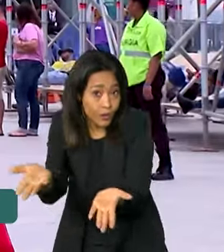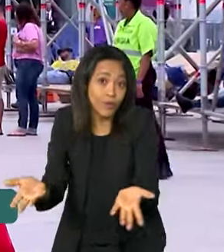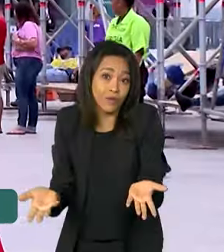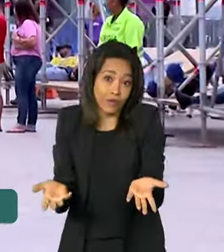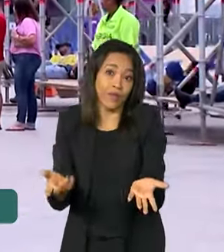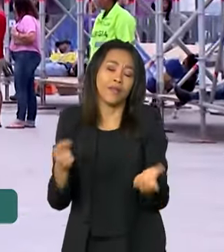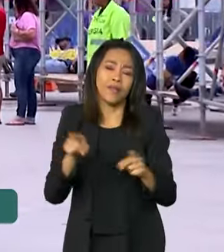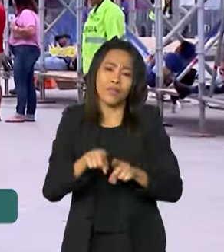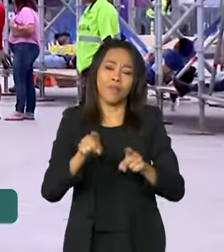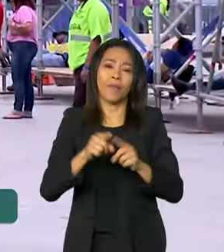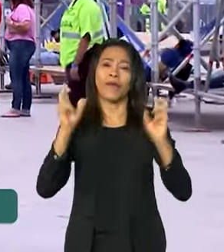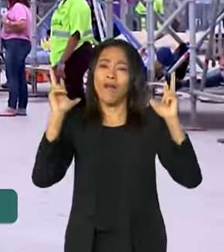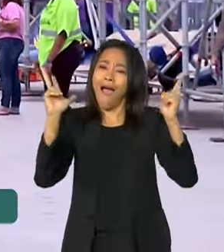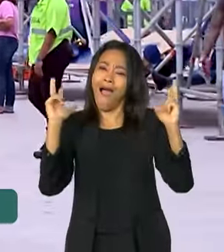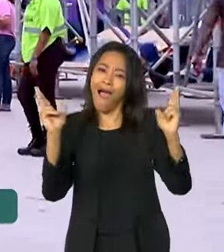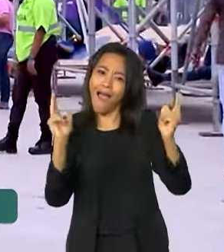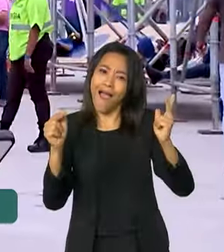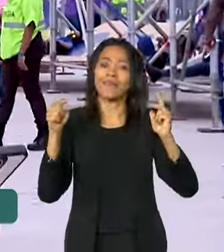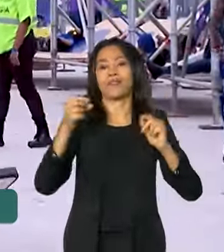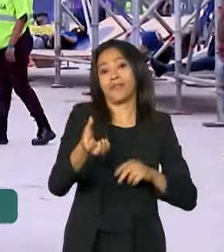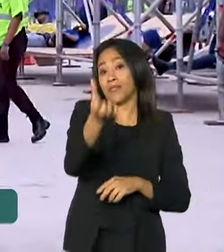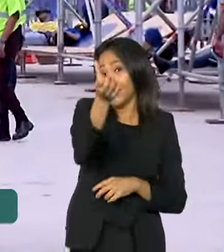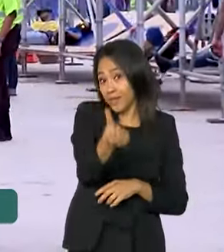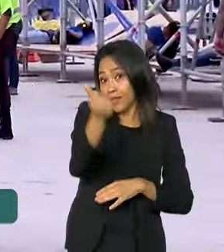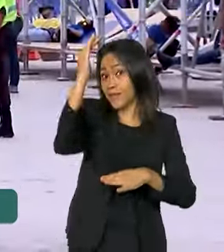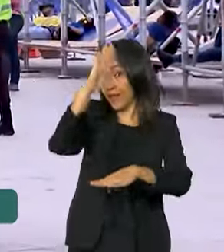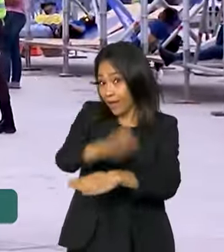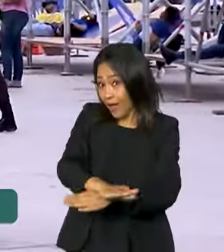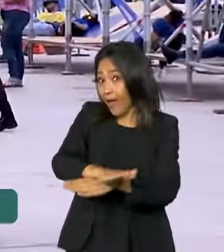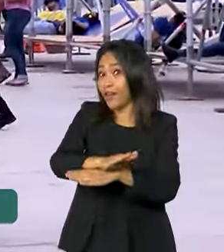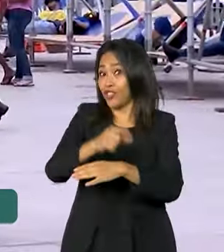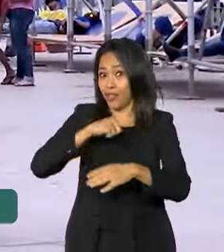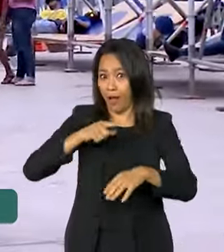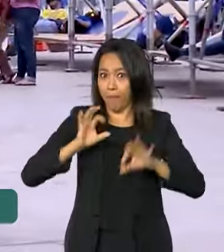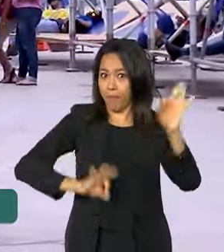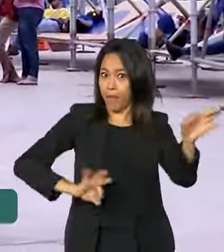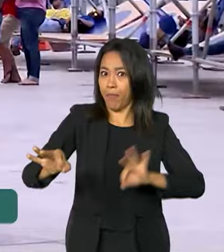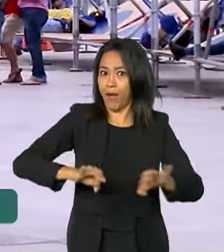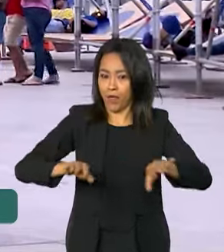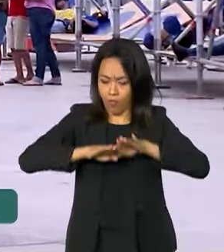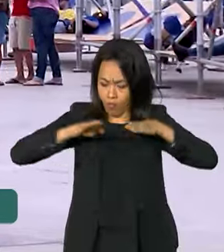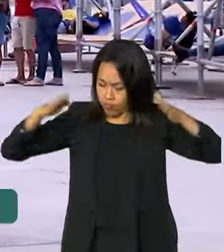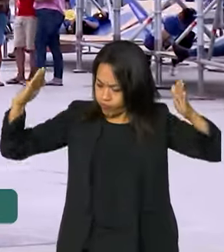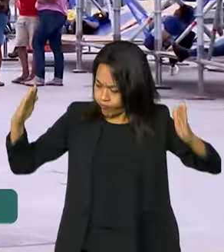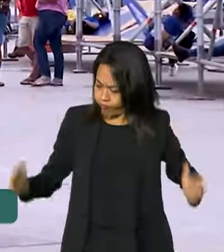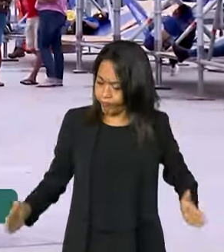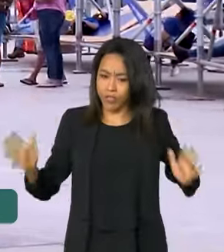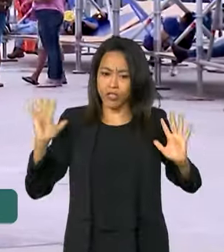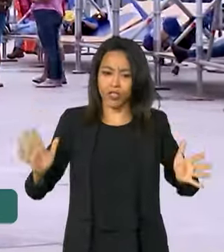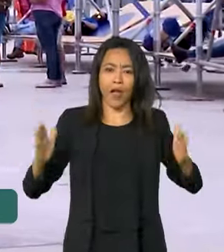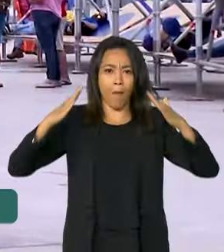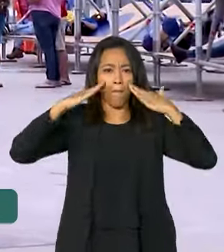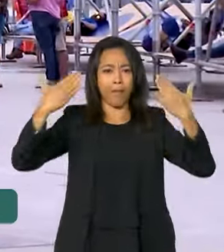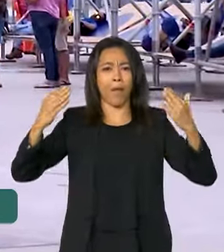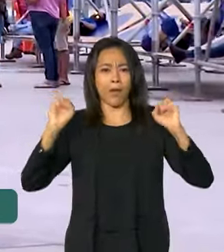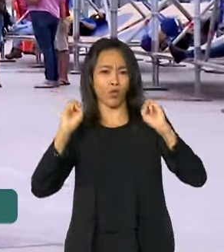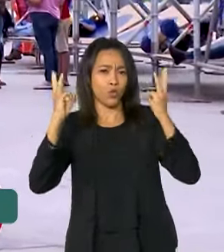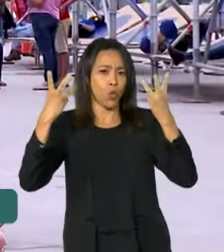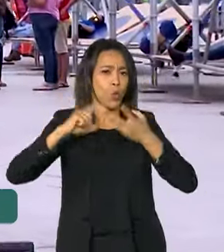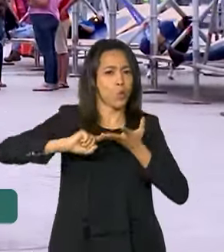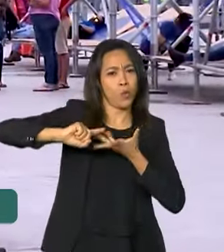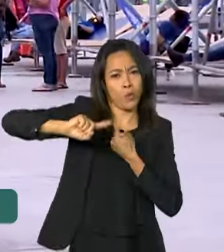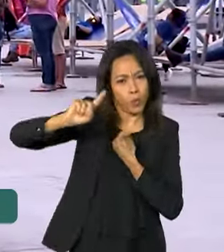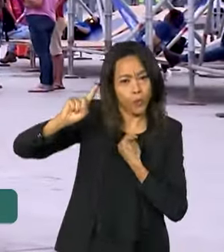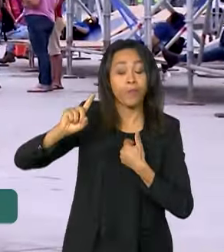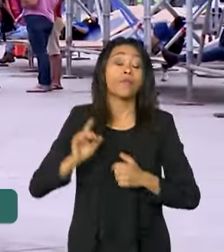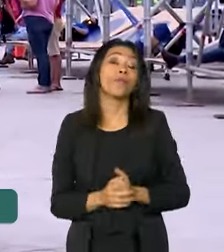programação cultural a partir das seis da tarde, num grande palco que está montado aqui em frente ao Museu do Amanhã. E o G20 Social é,